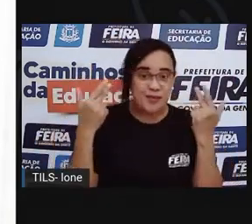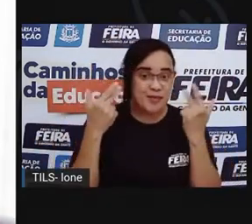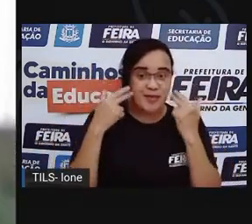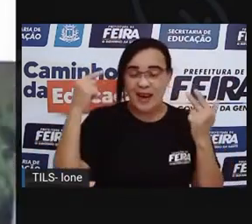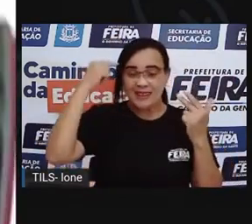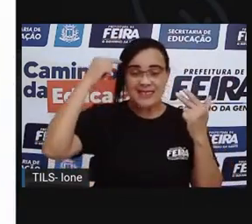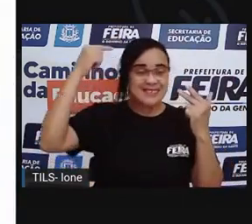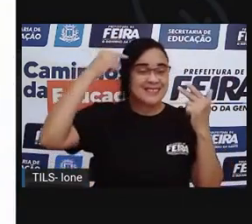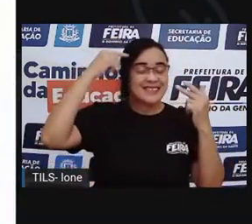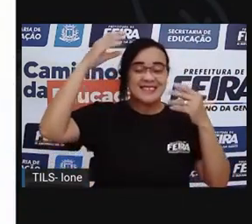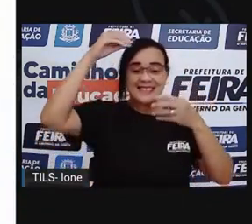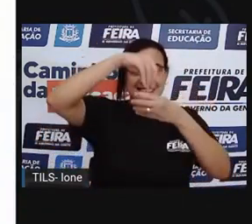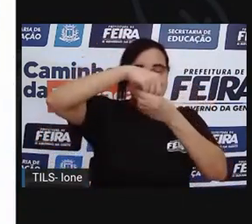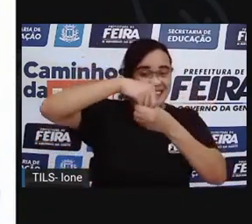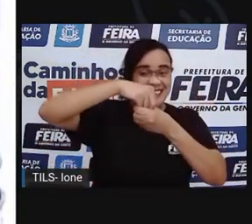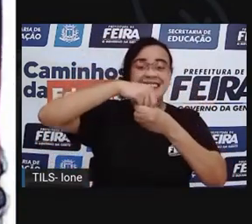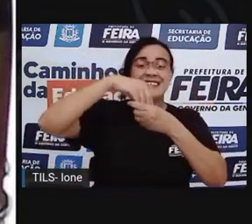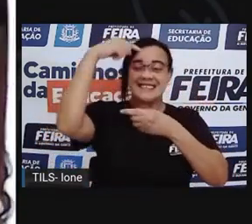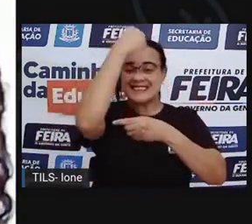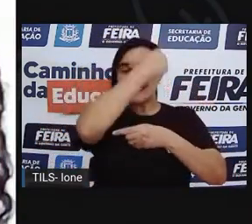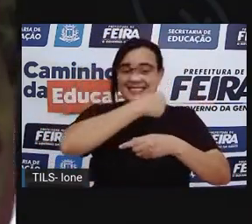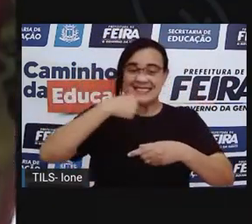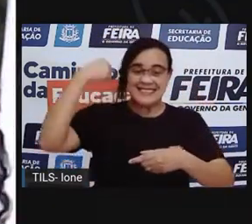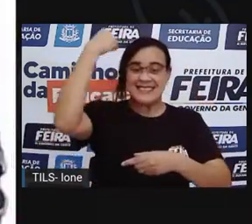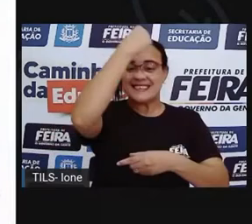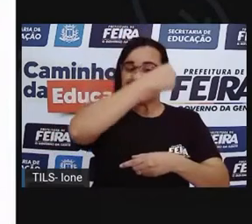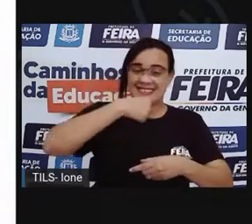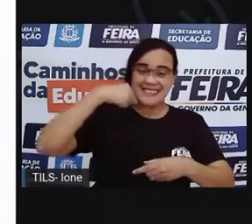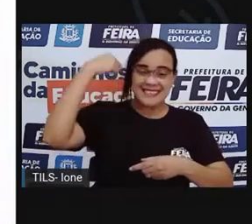circularem.